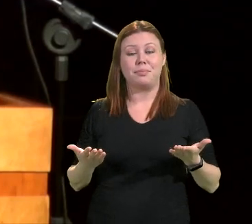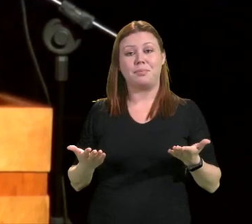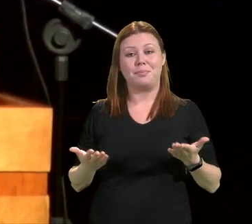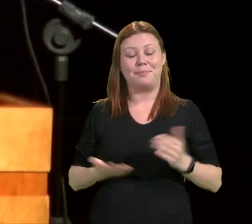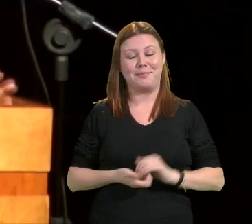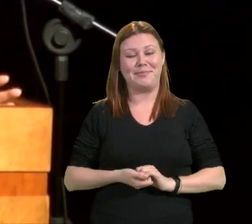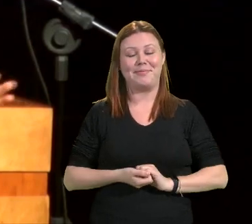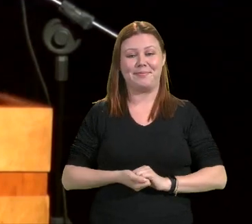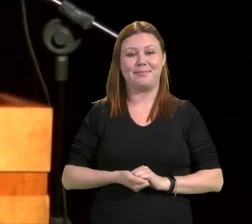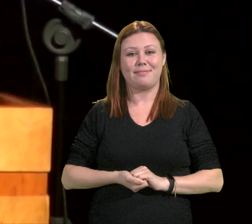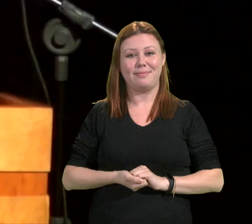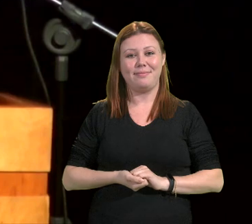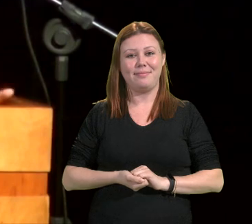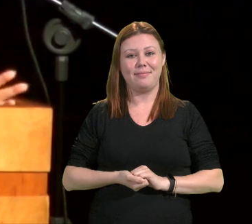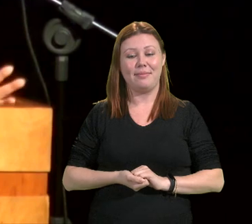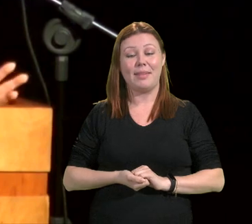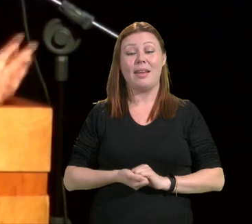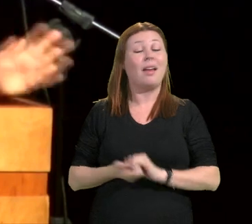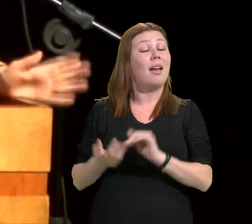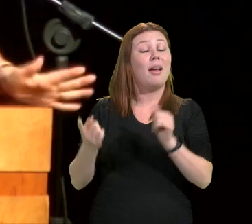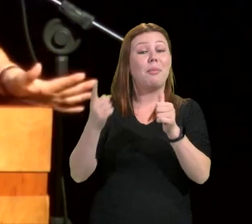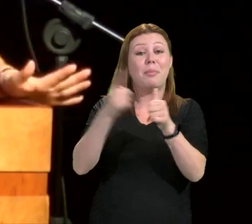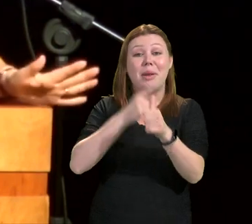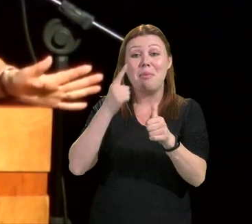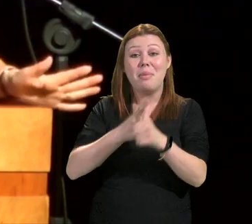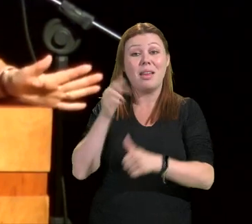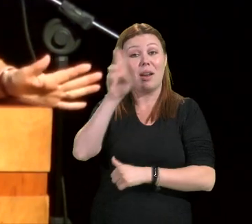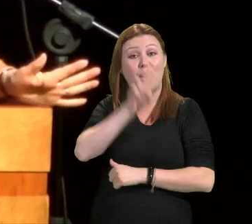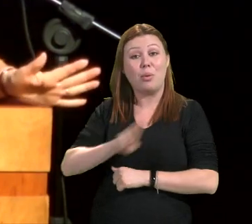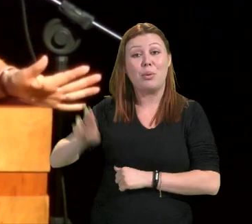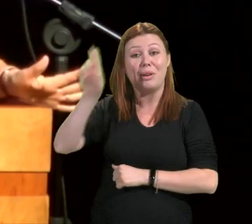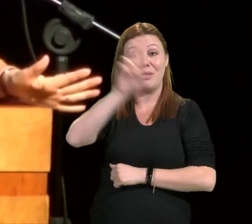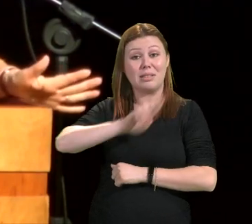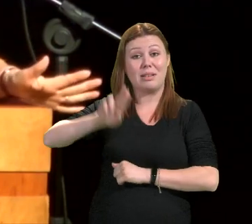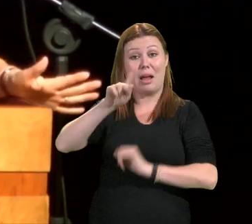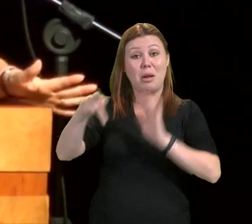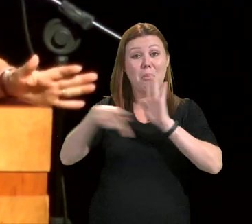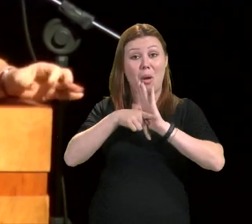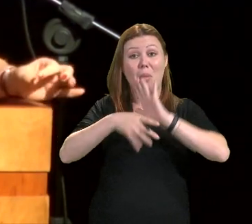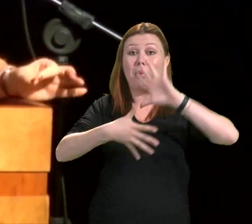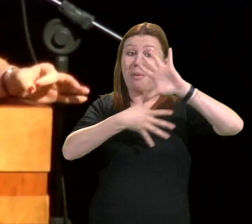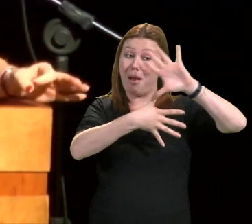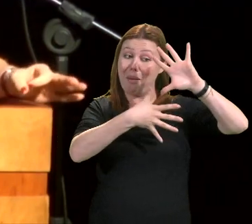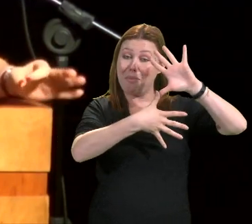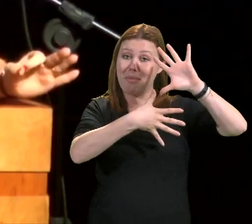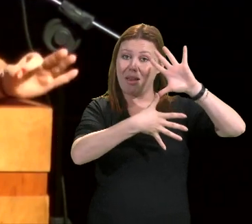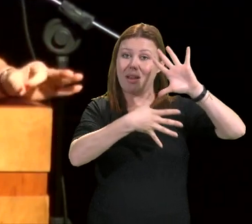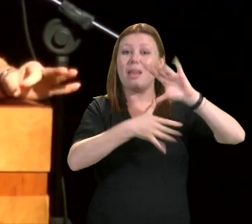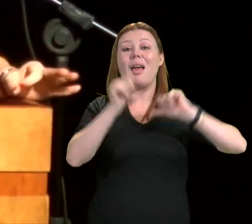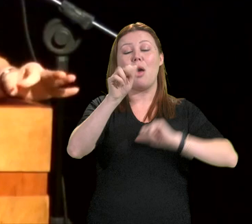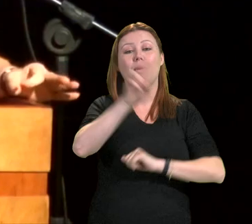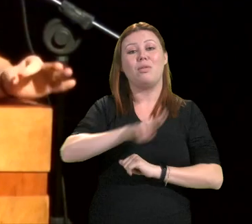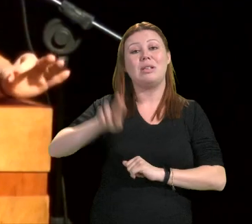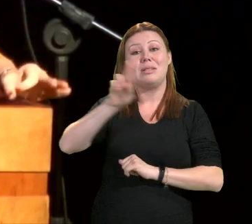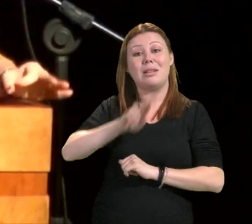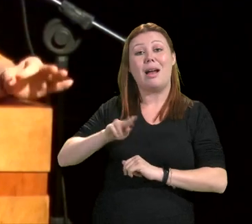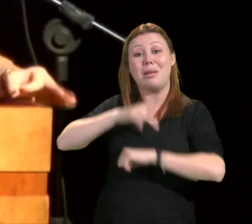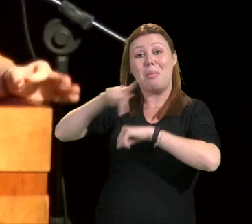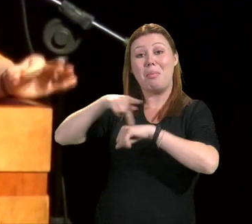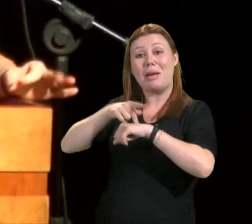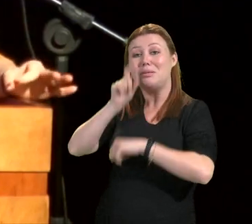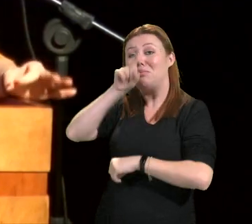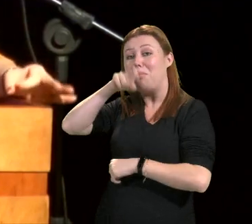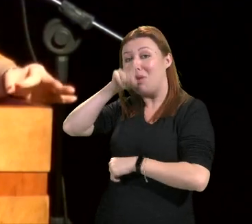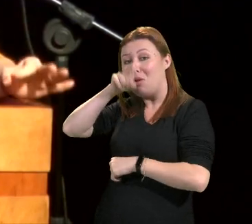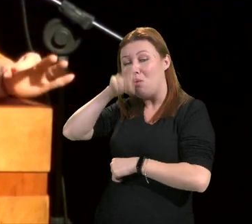E a primeira universidade das Américas é a Universidade do Peru, fundada